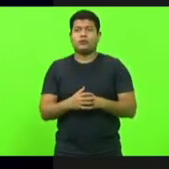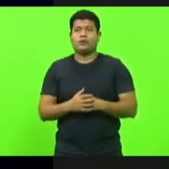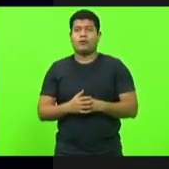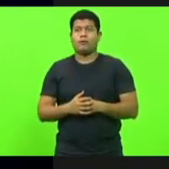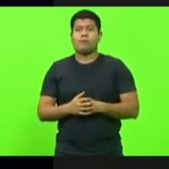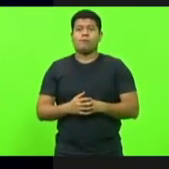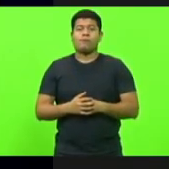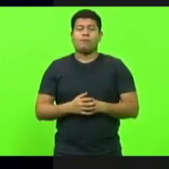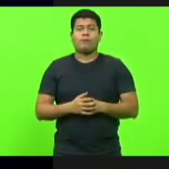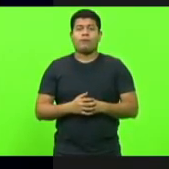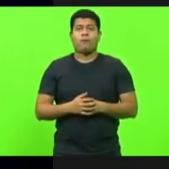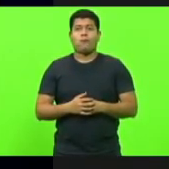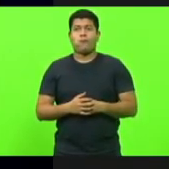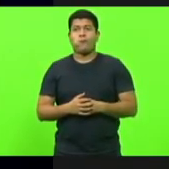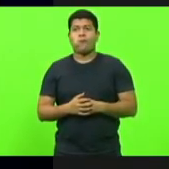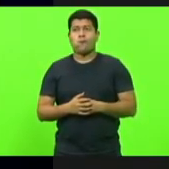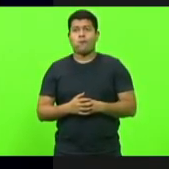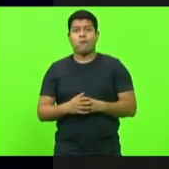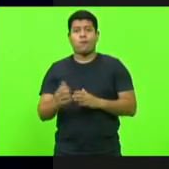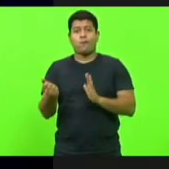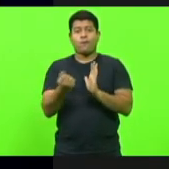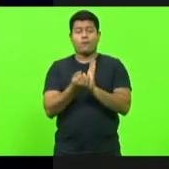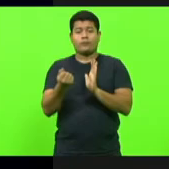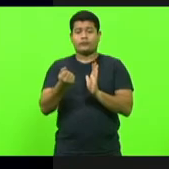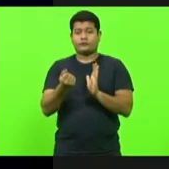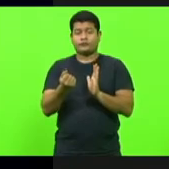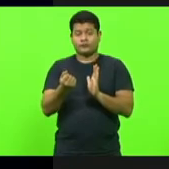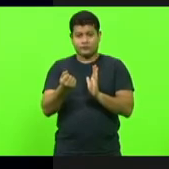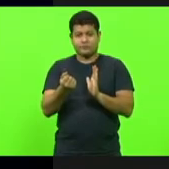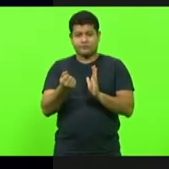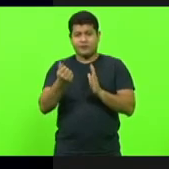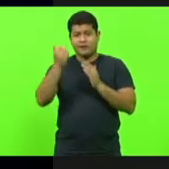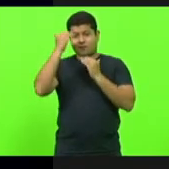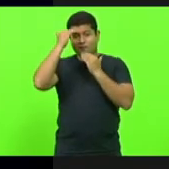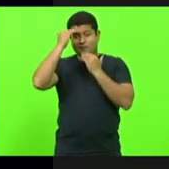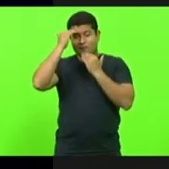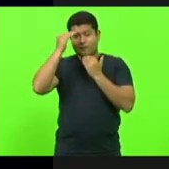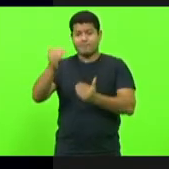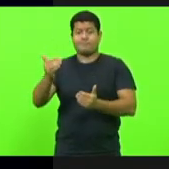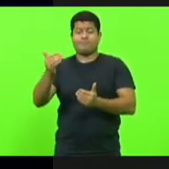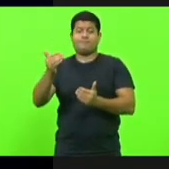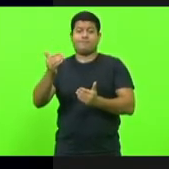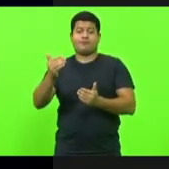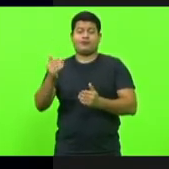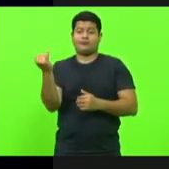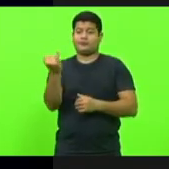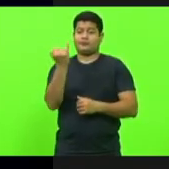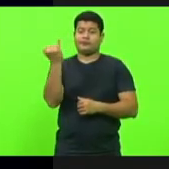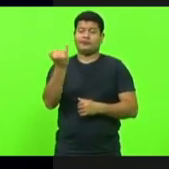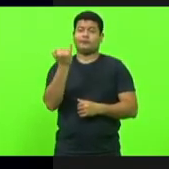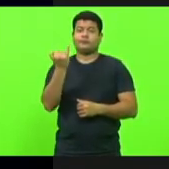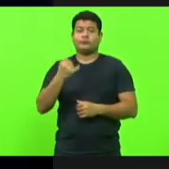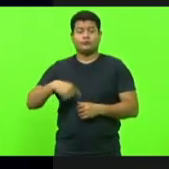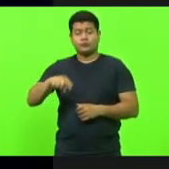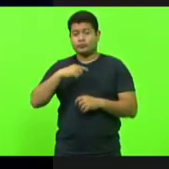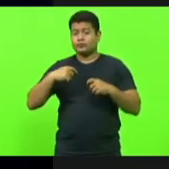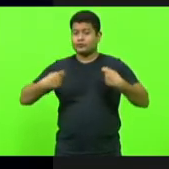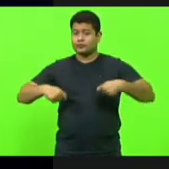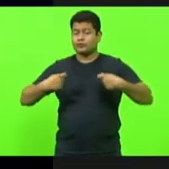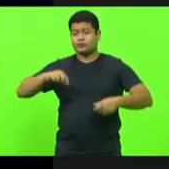fazer um registro de agradecimento, sabe? É importante que a gente reconheça